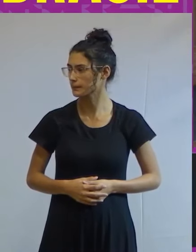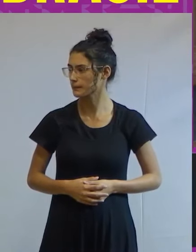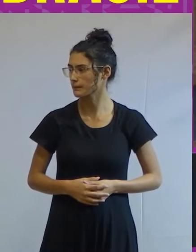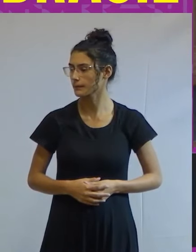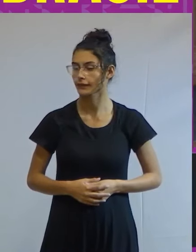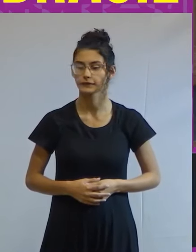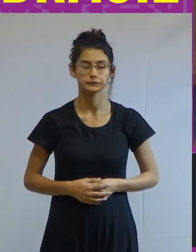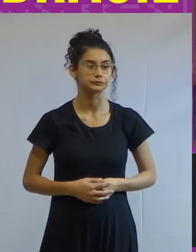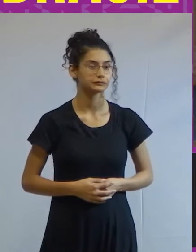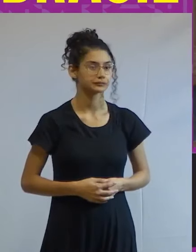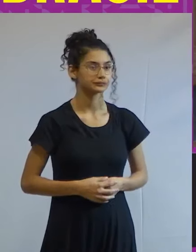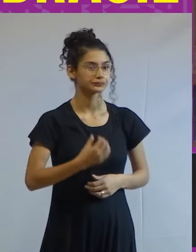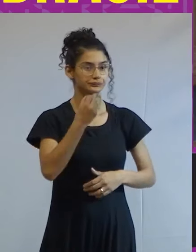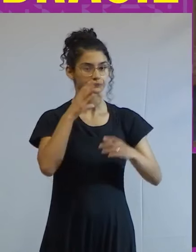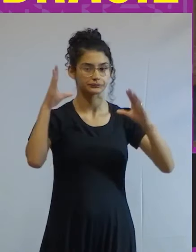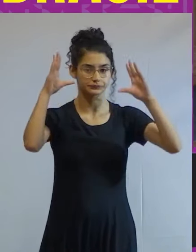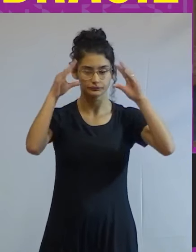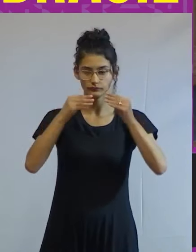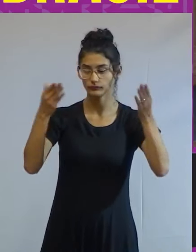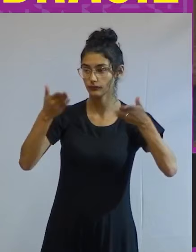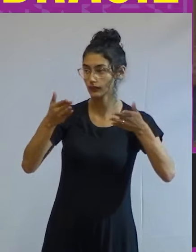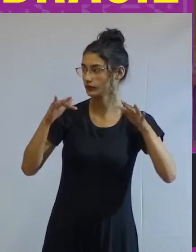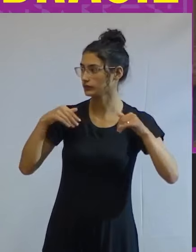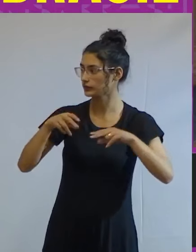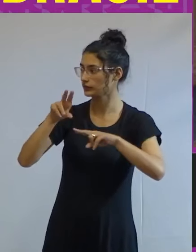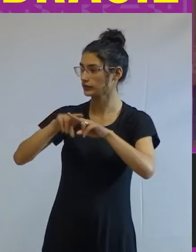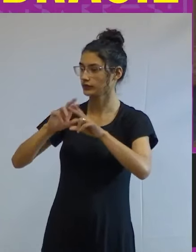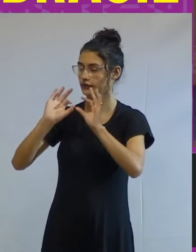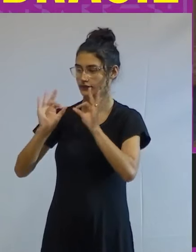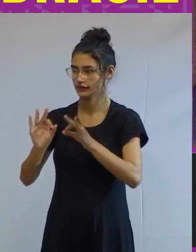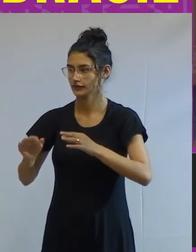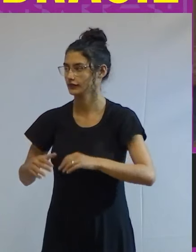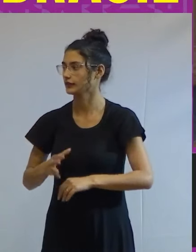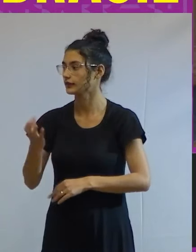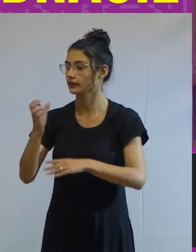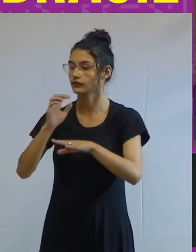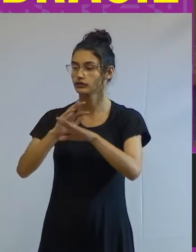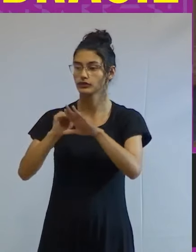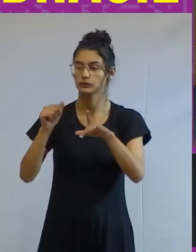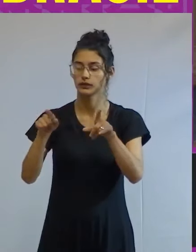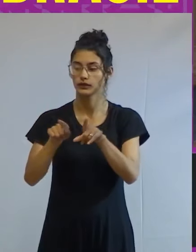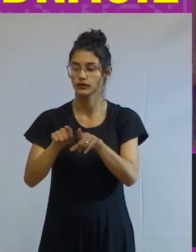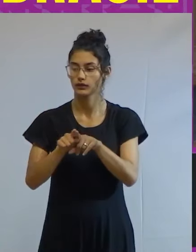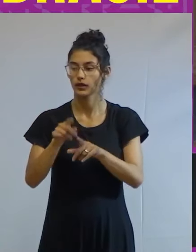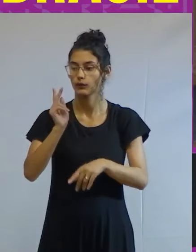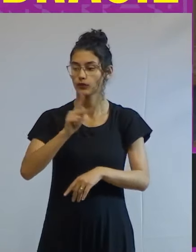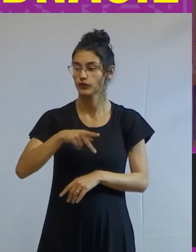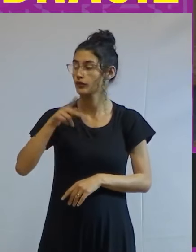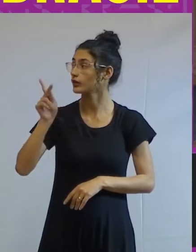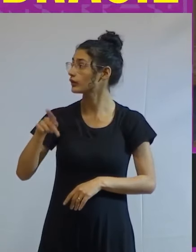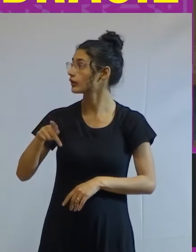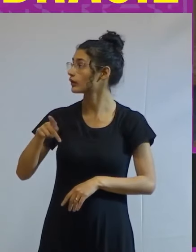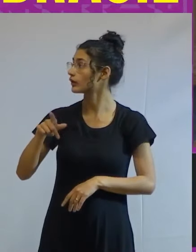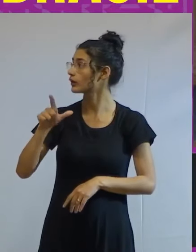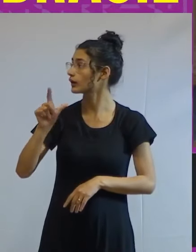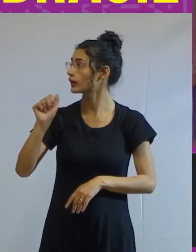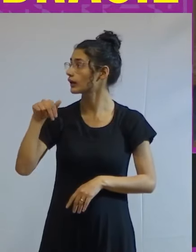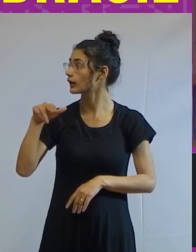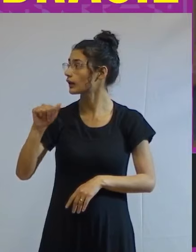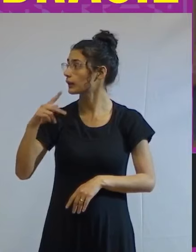Bem, boa noite. Agora que eu estou na cadeira certa, queria chamar, então, a professora Leda Paulani,